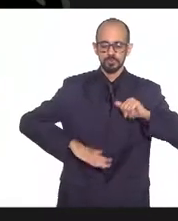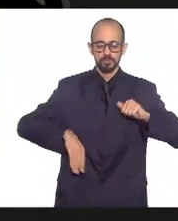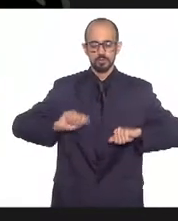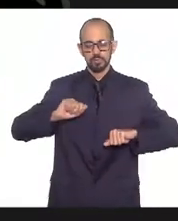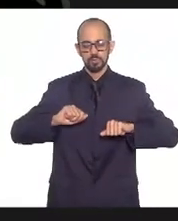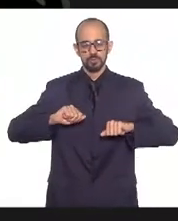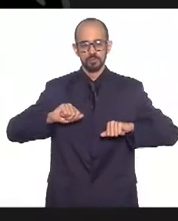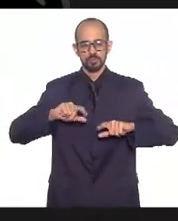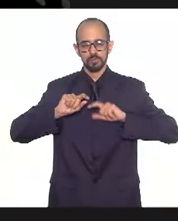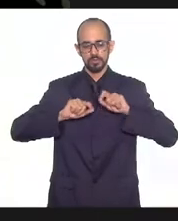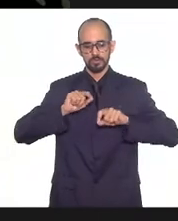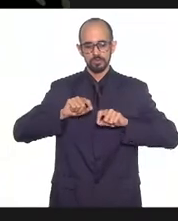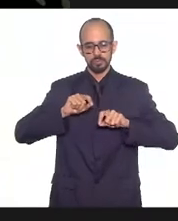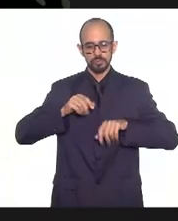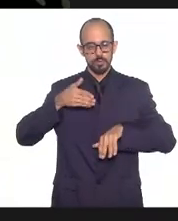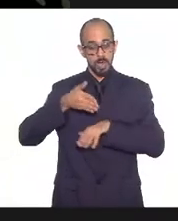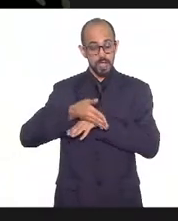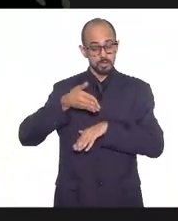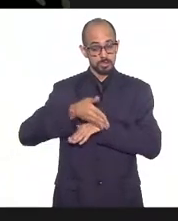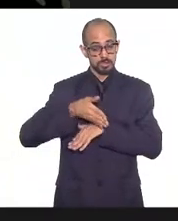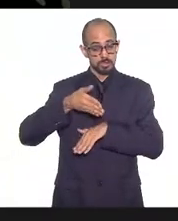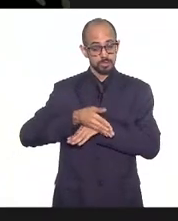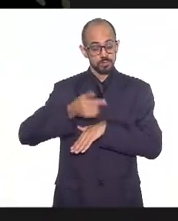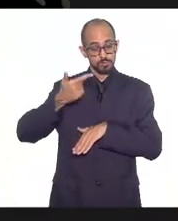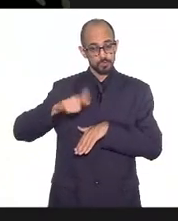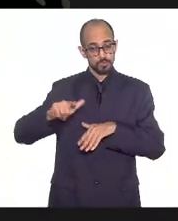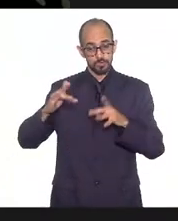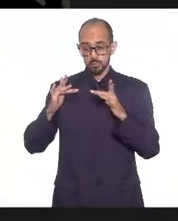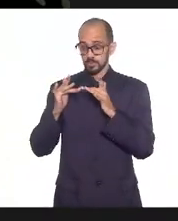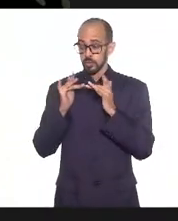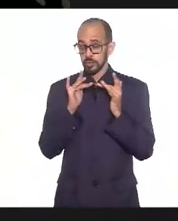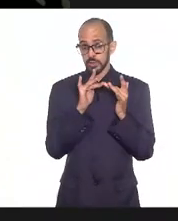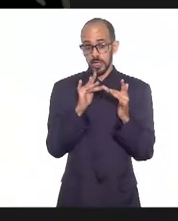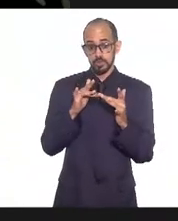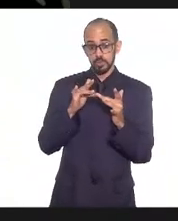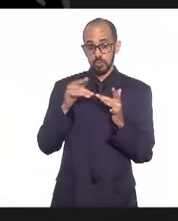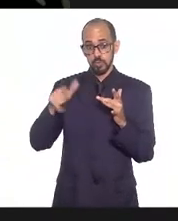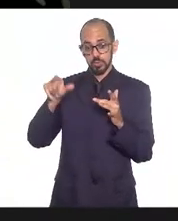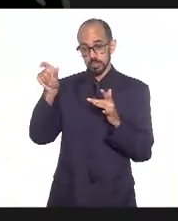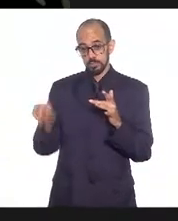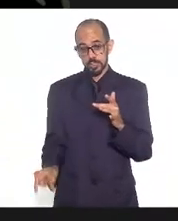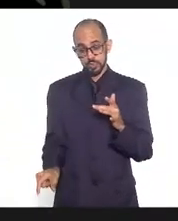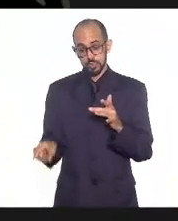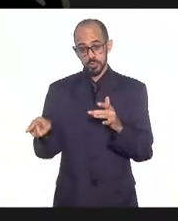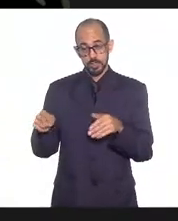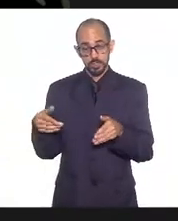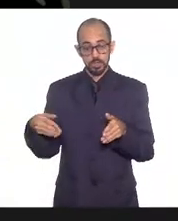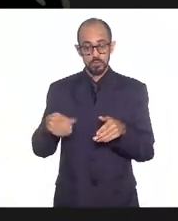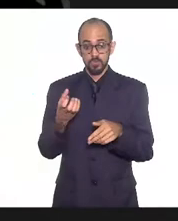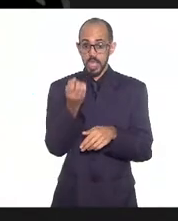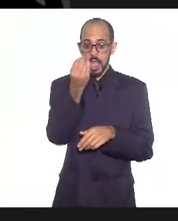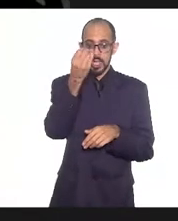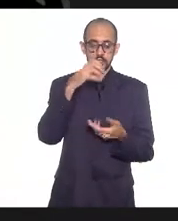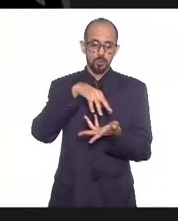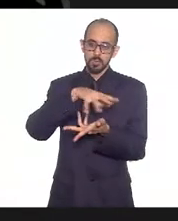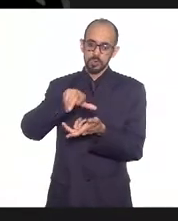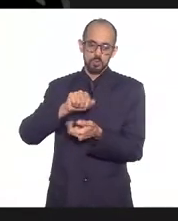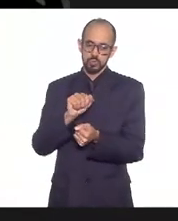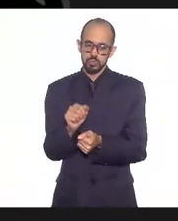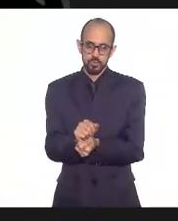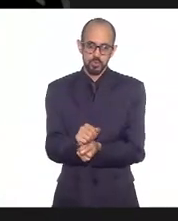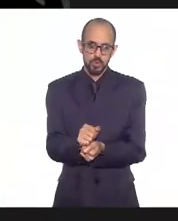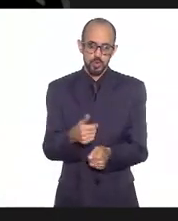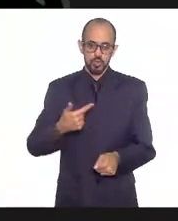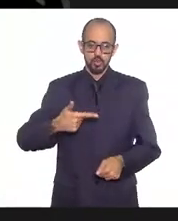que têm acesso a outras pessoas que chegam do mundo inteiro. A gente tem um dos, o segundo maior aeroporto